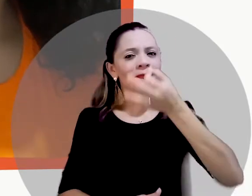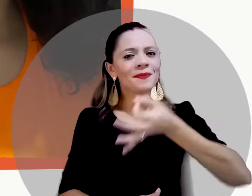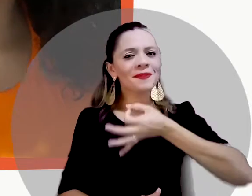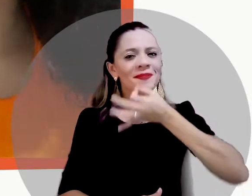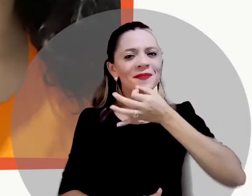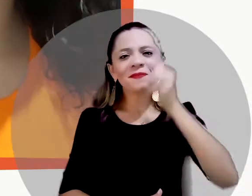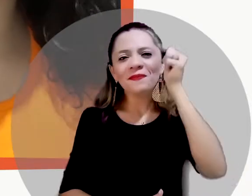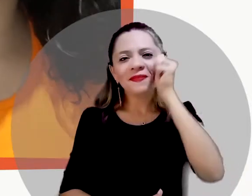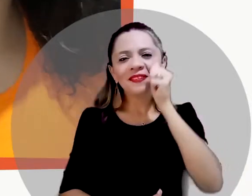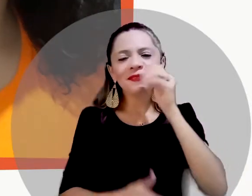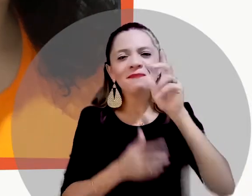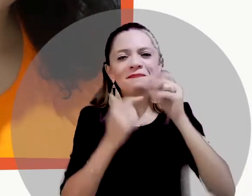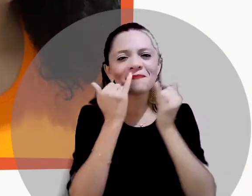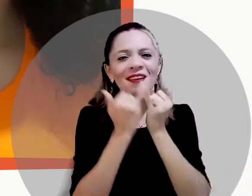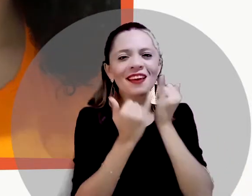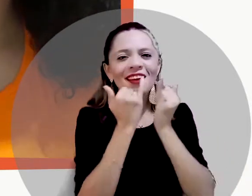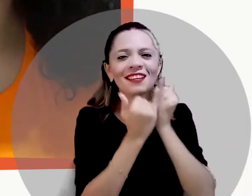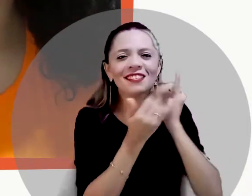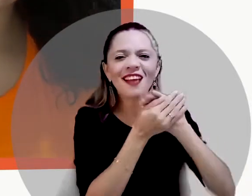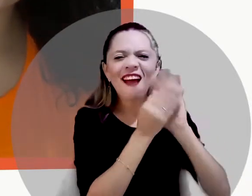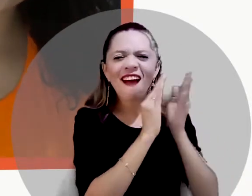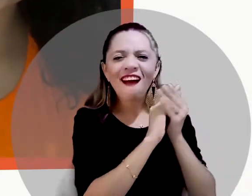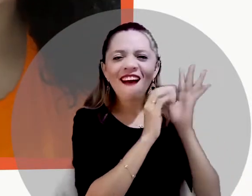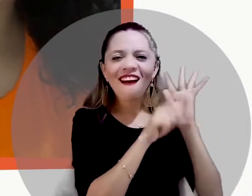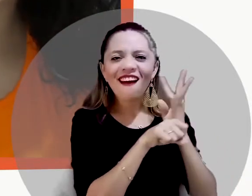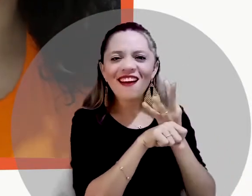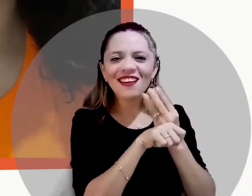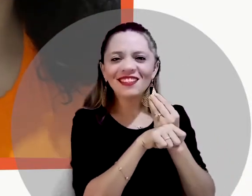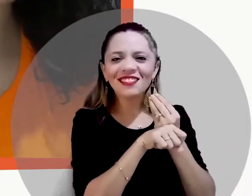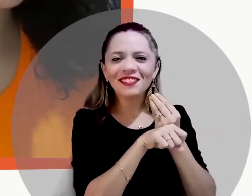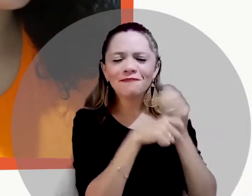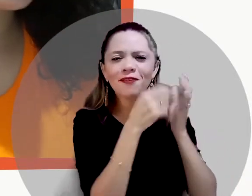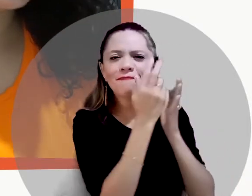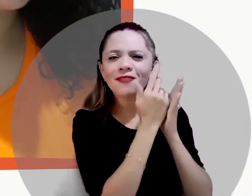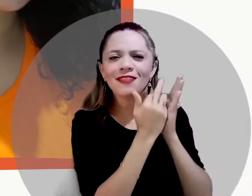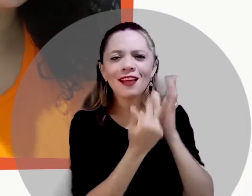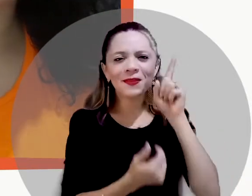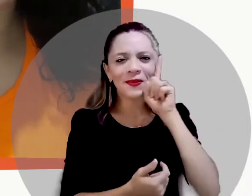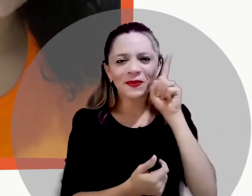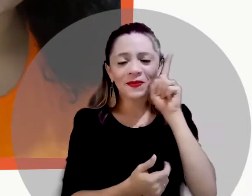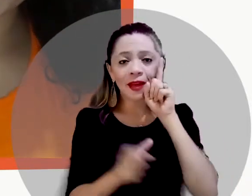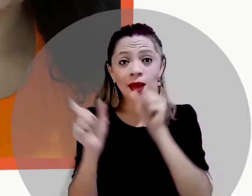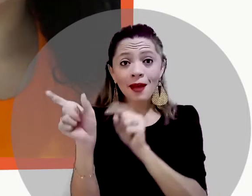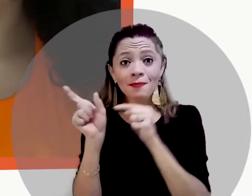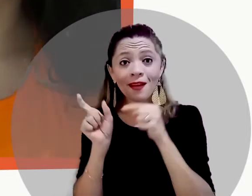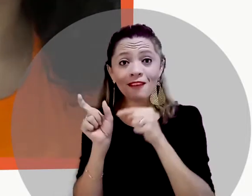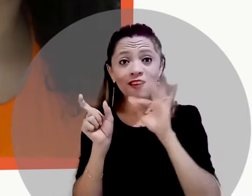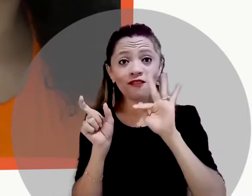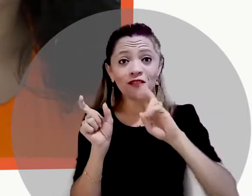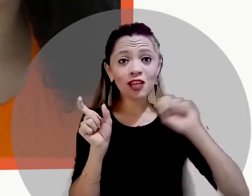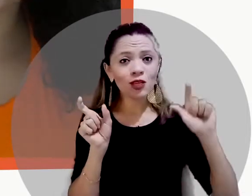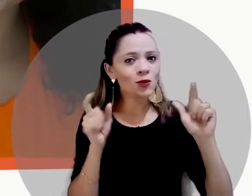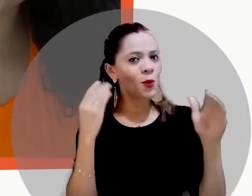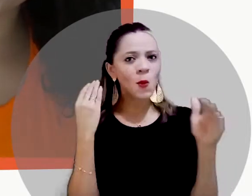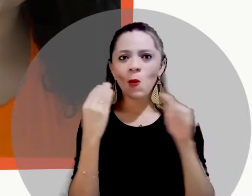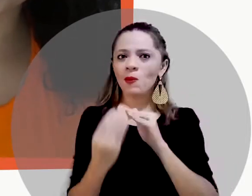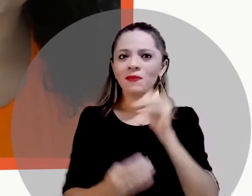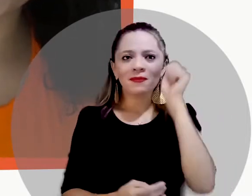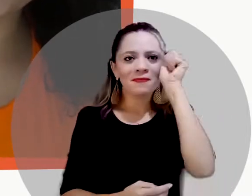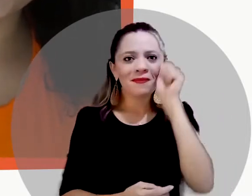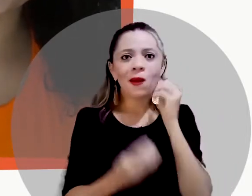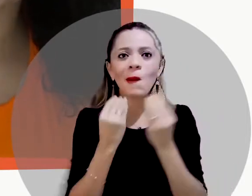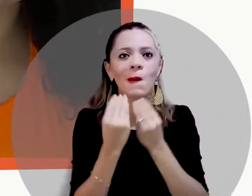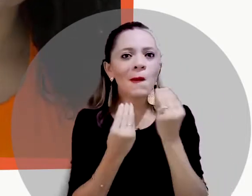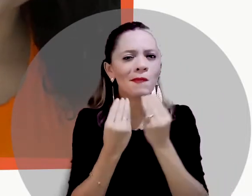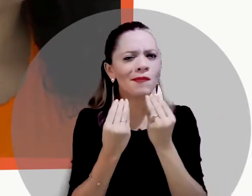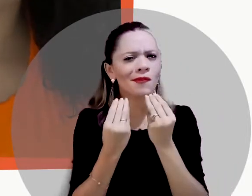Na minha recepção ser mulher é uma arte pintada todos os santos dias. Para mim, a palavra frágil não se encaixa em